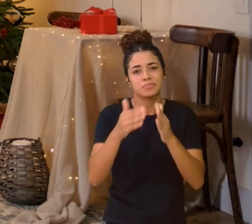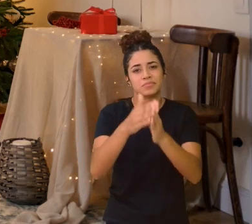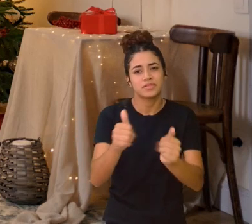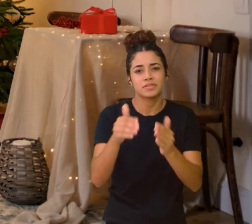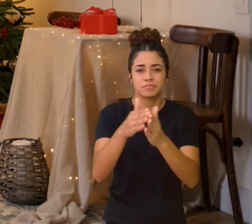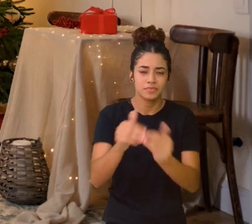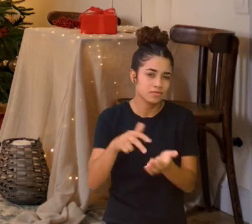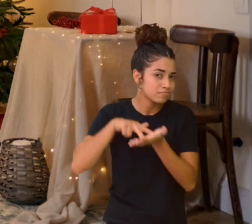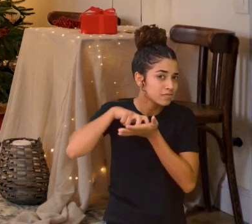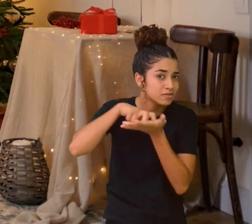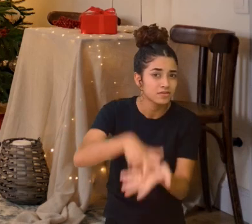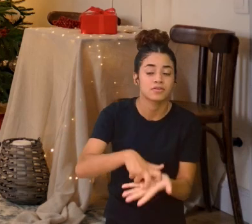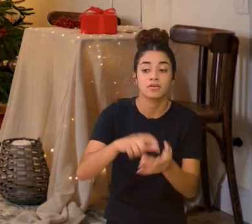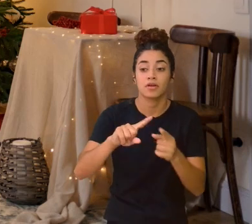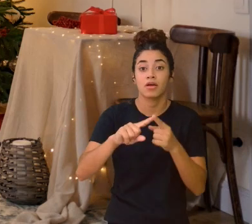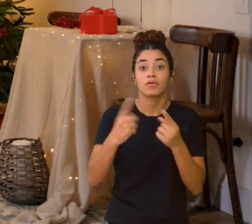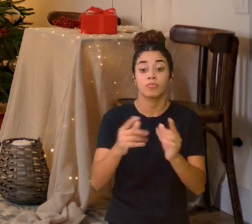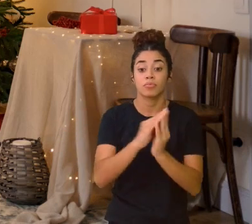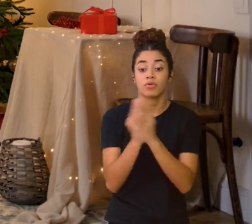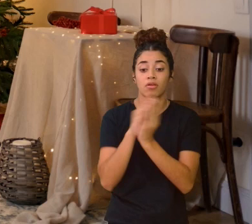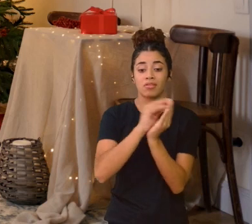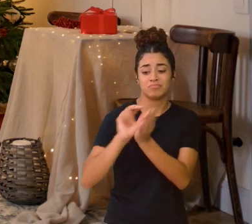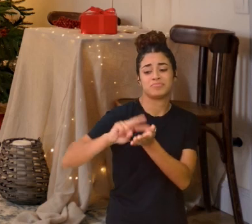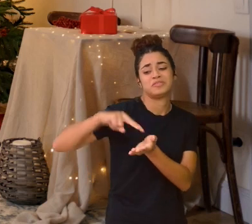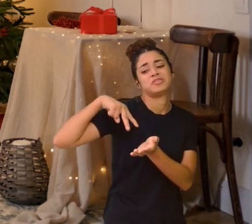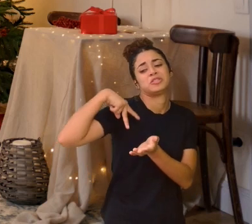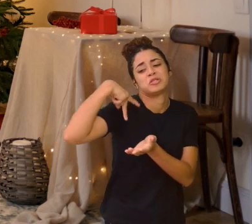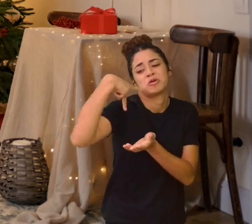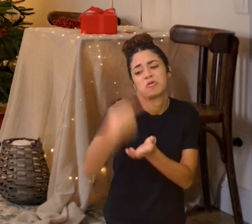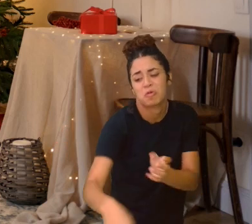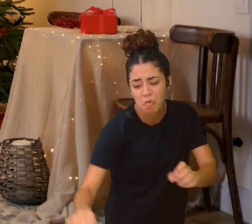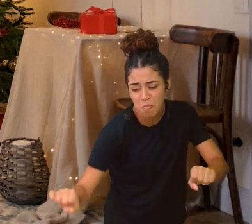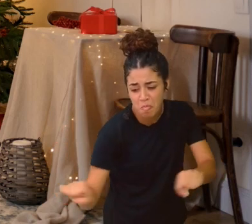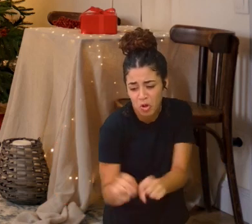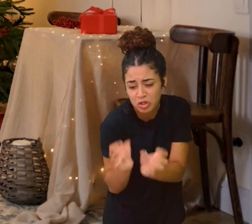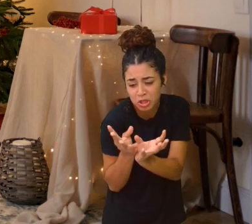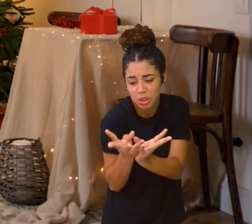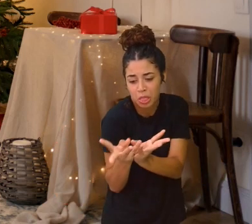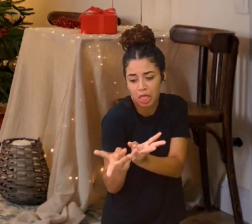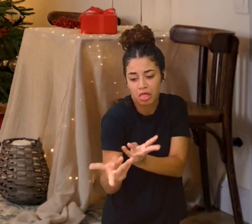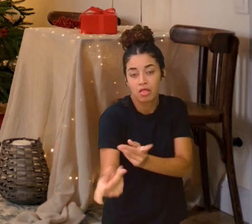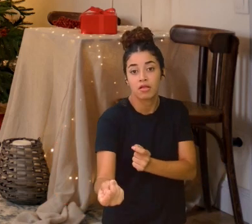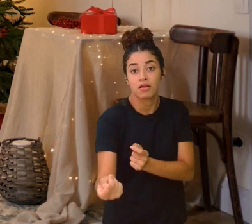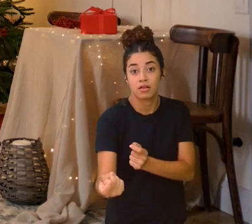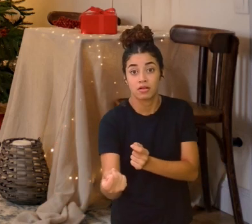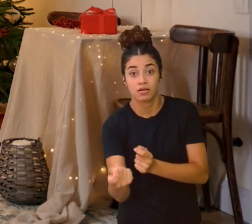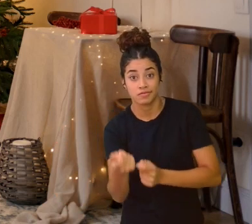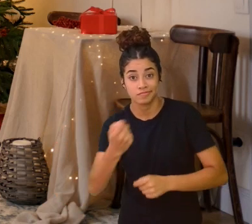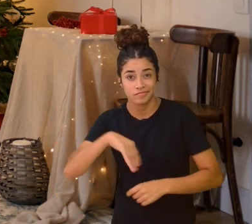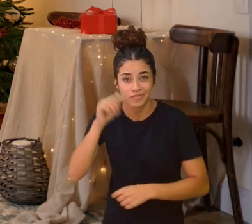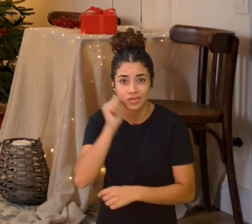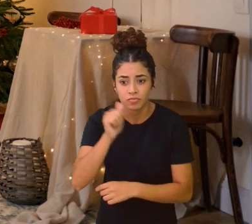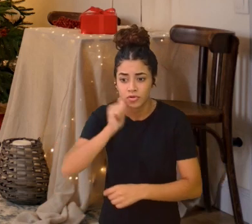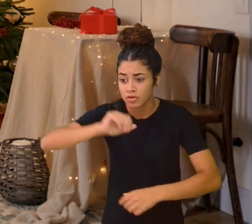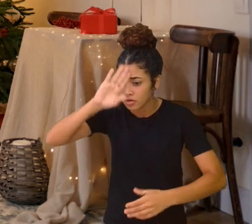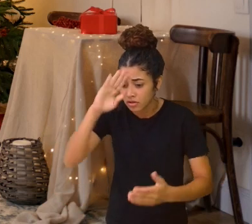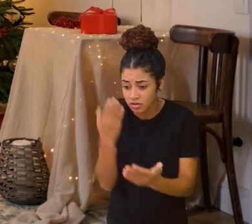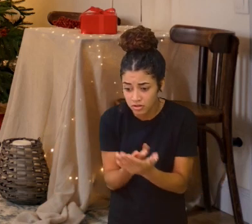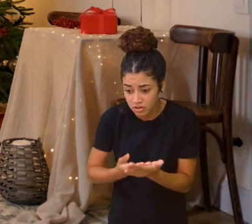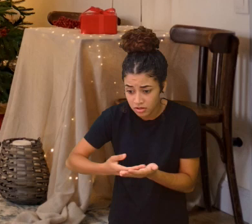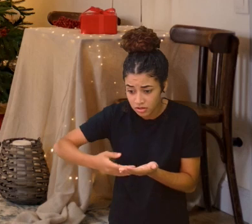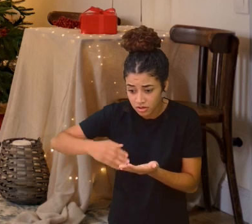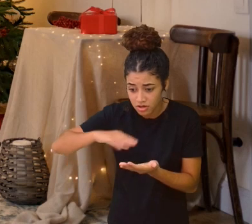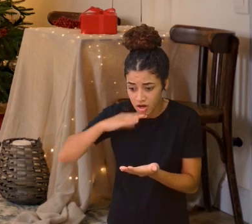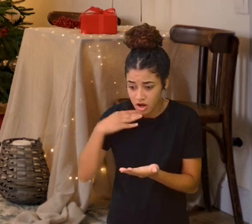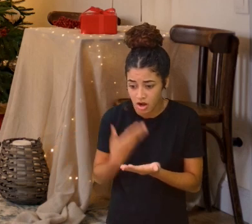O boneco escorregou, caiu no chão e quebrou Clara nem acreditava